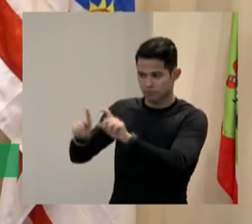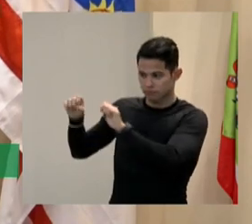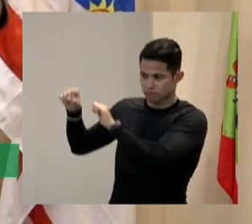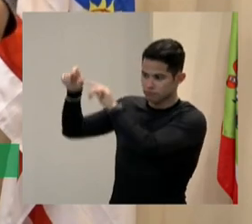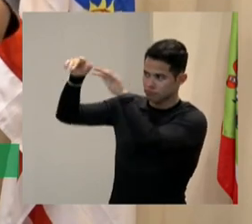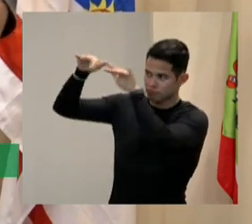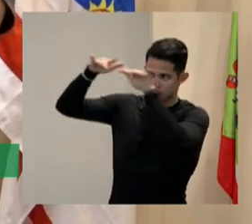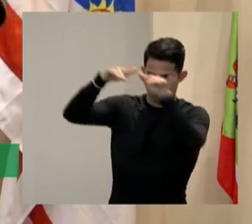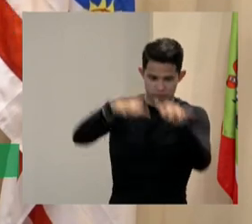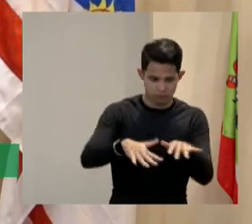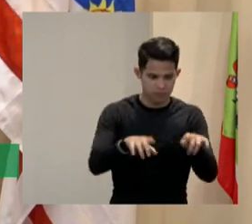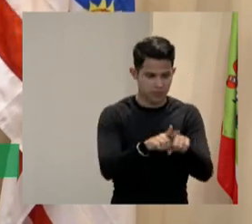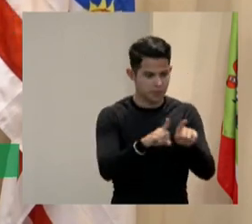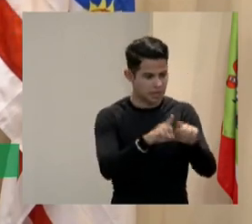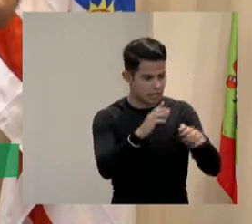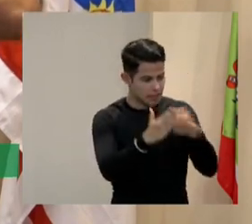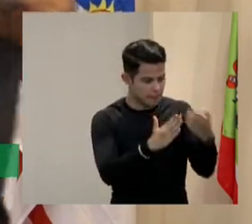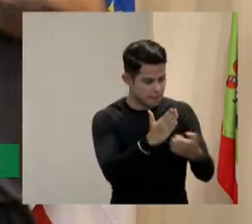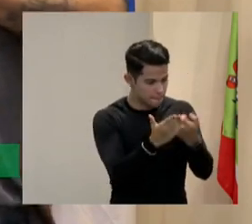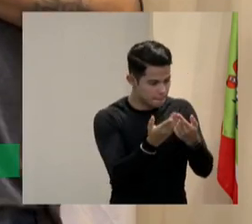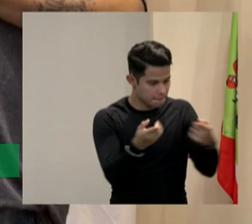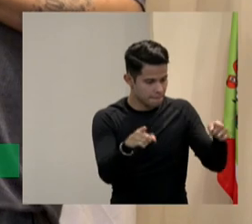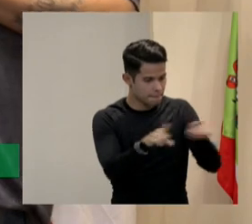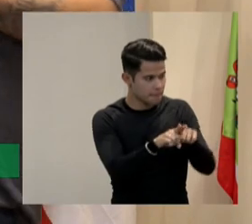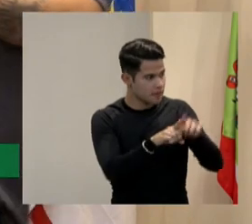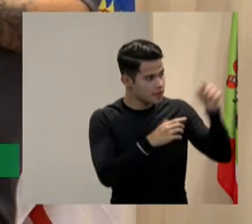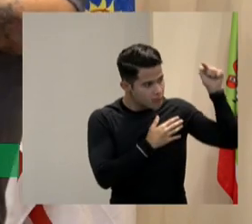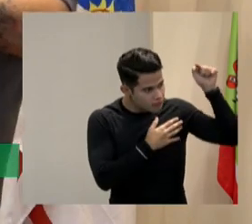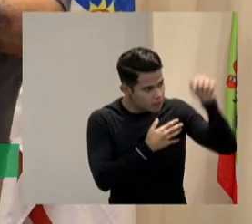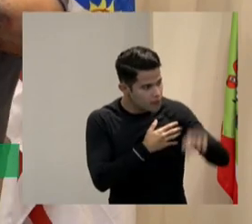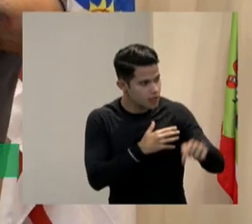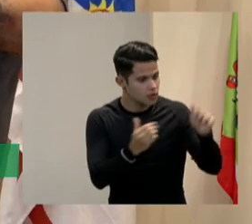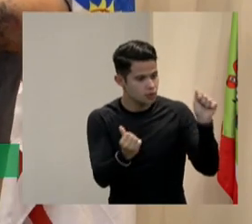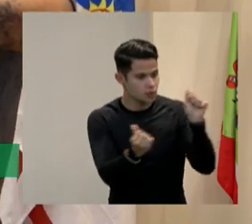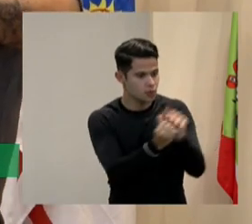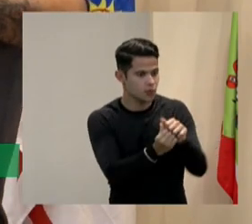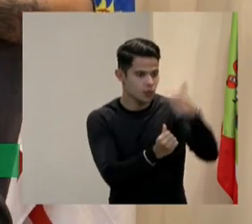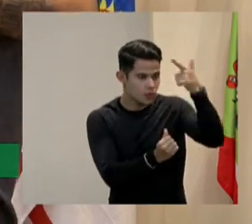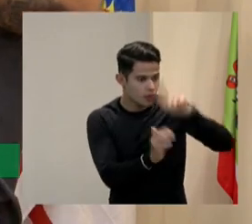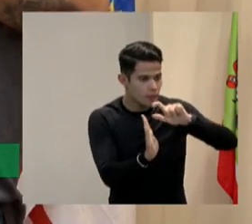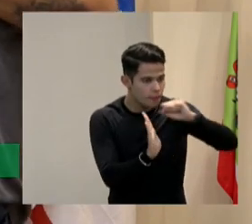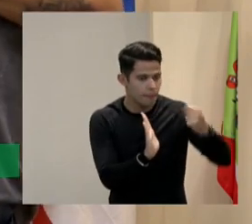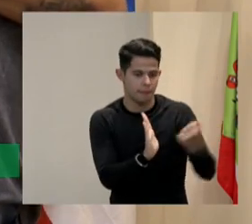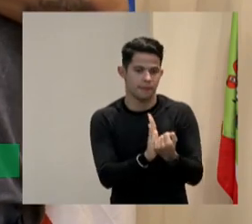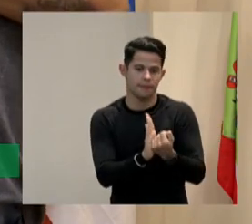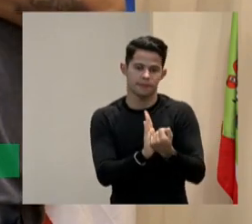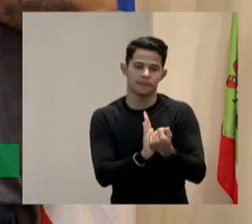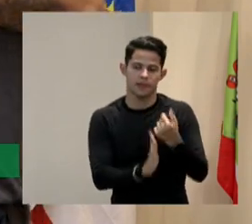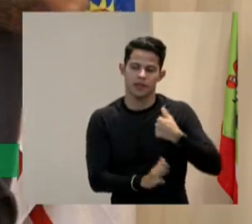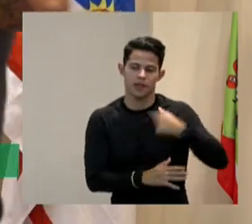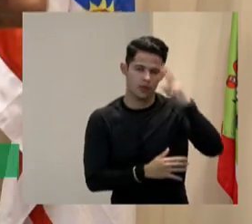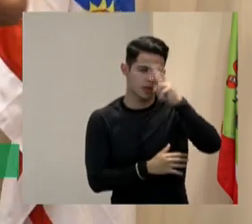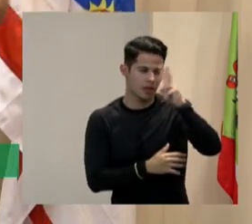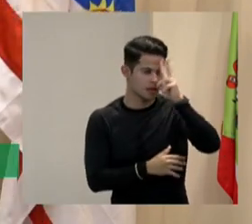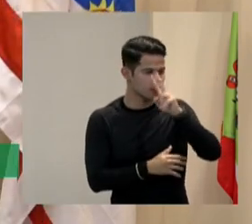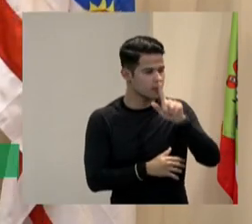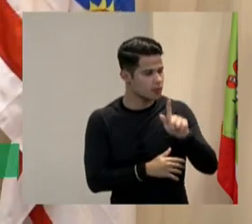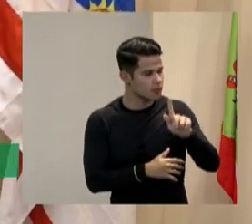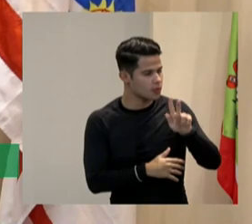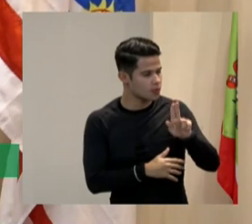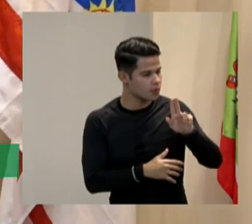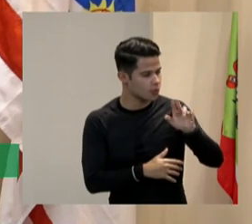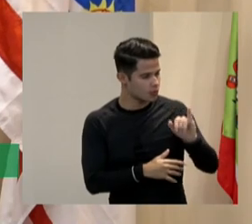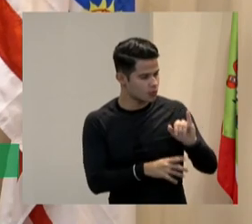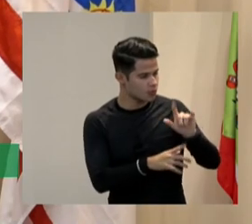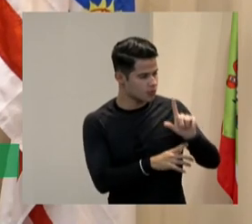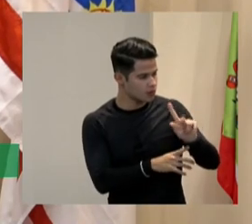parceiras que queiram participar disso estejam ali e a partir daí você ganha um selo eu lembro que o Guilherme falou do selo era o